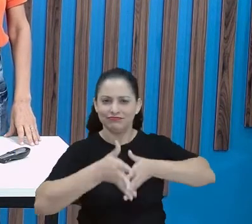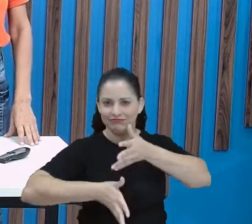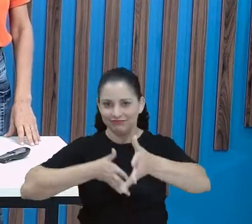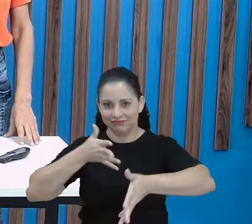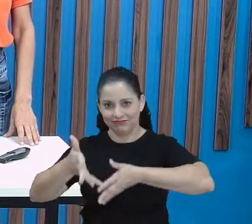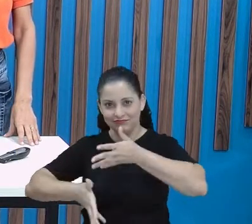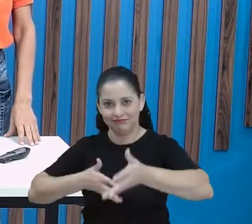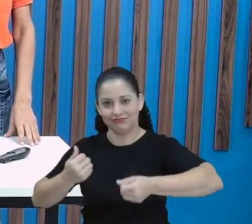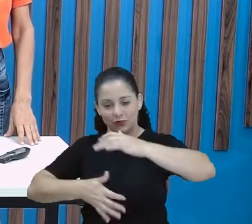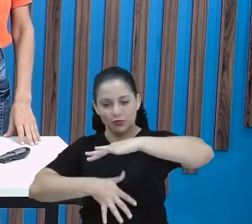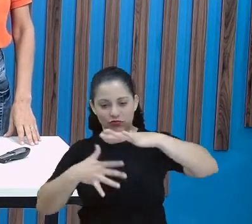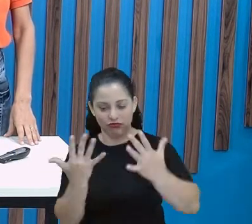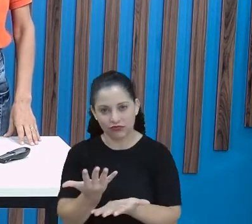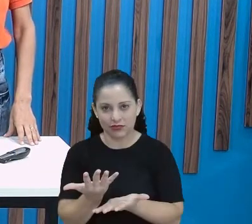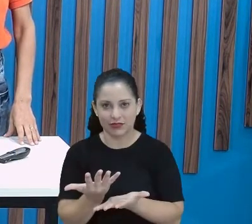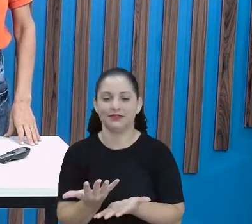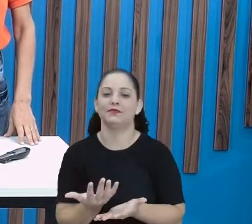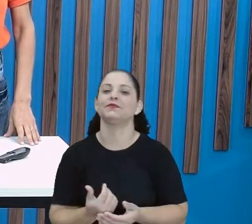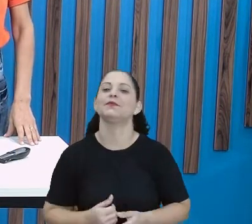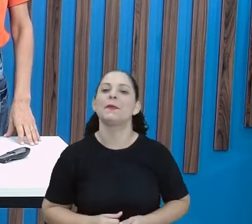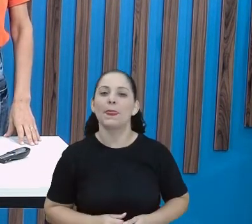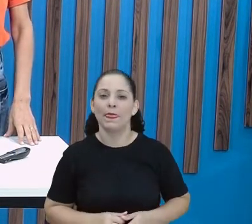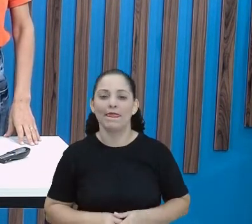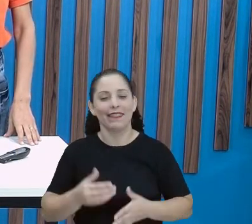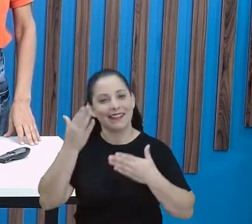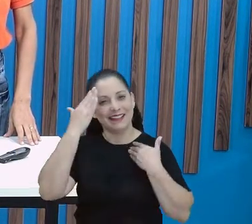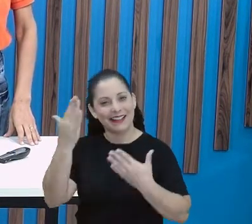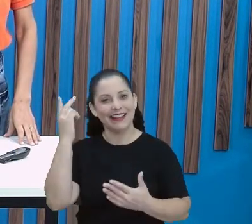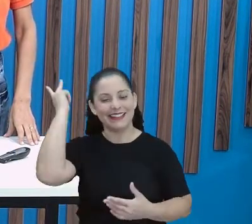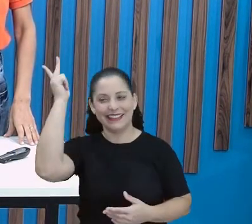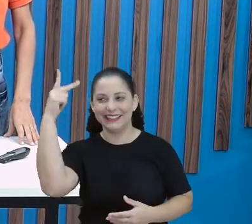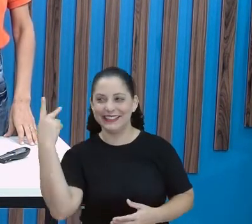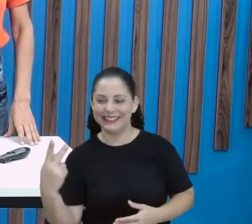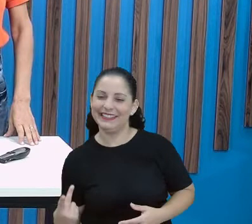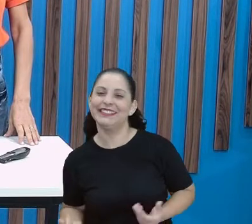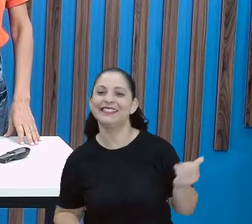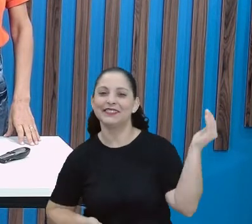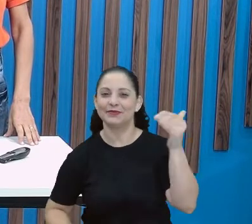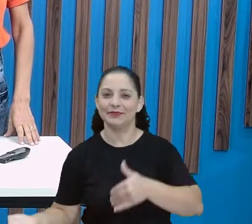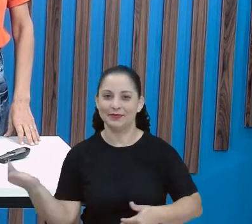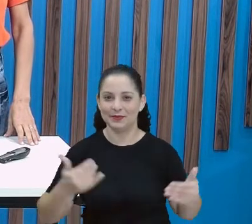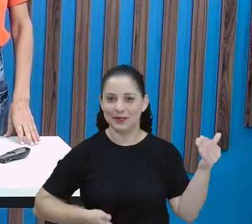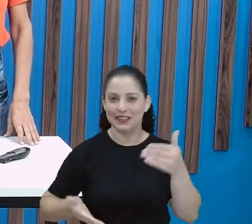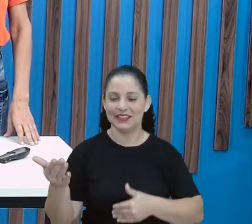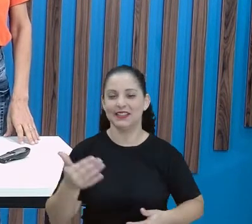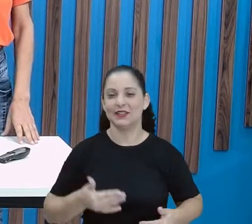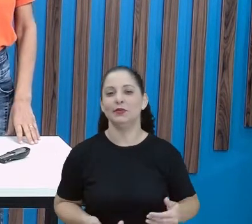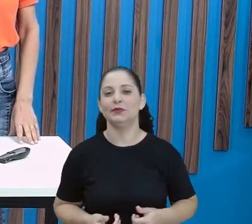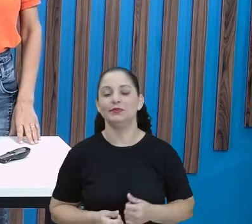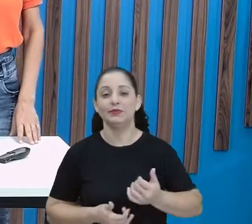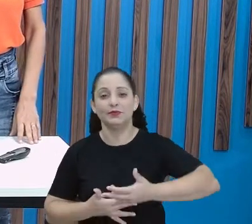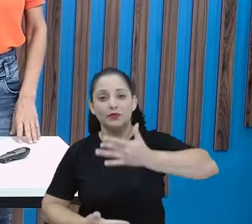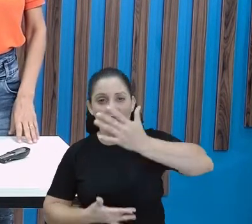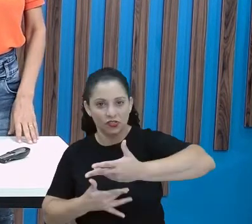brasileira de sinais. Obrigada, Kézia, pela sua participação. E no chat, para verificar